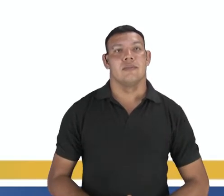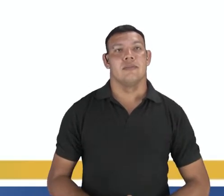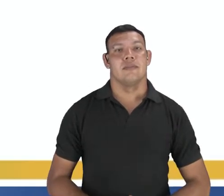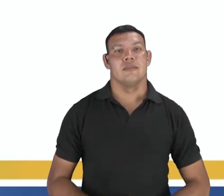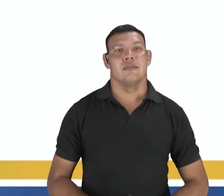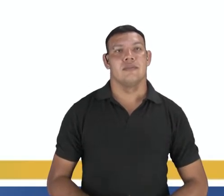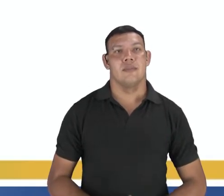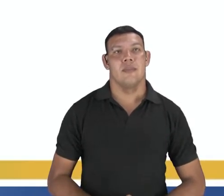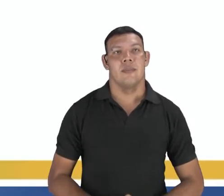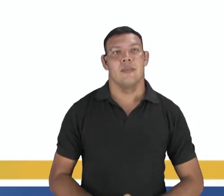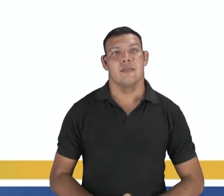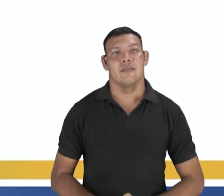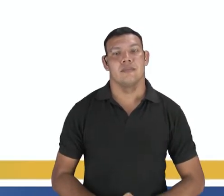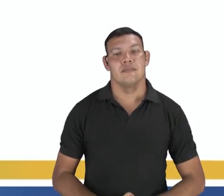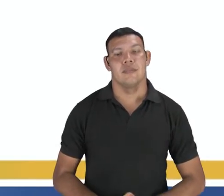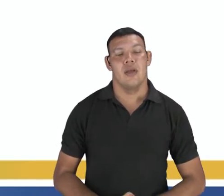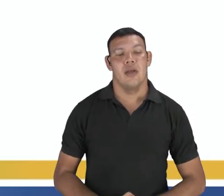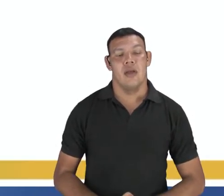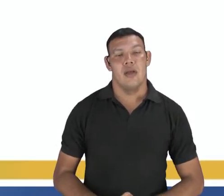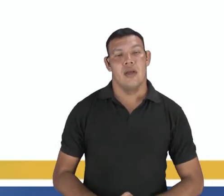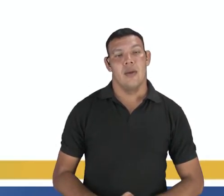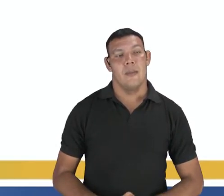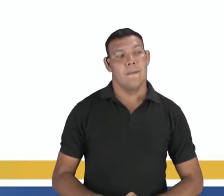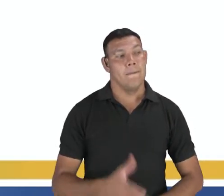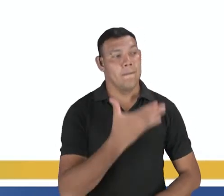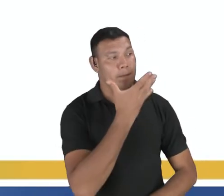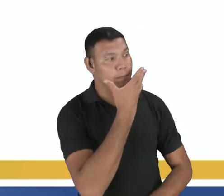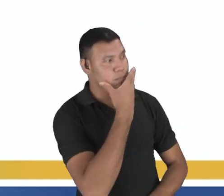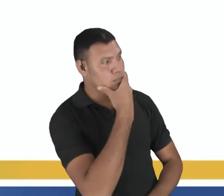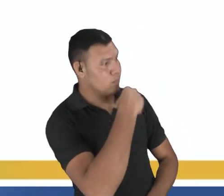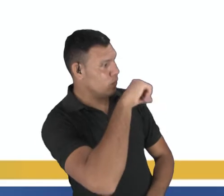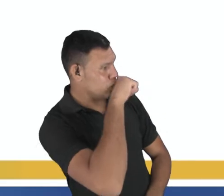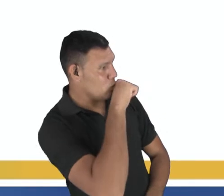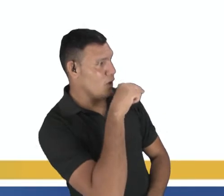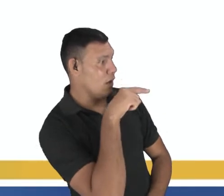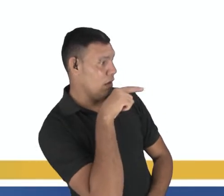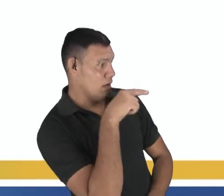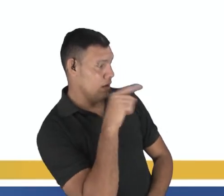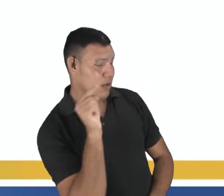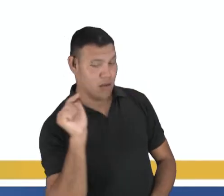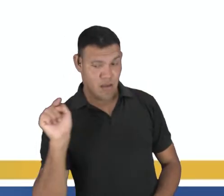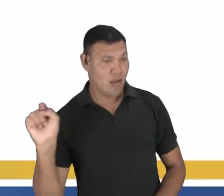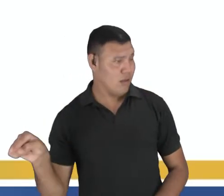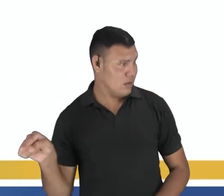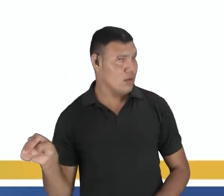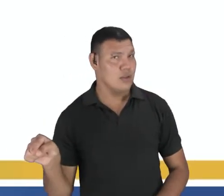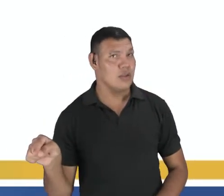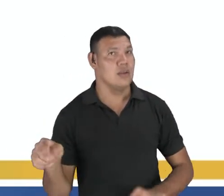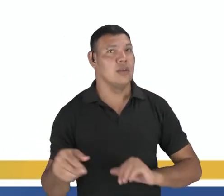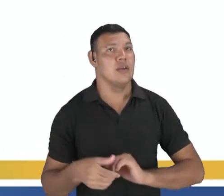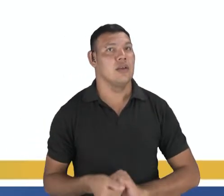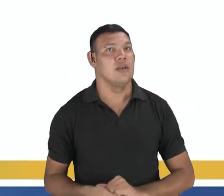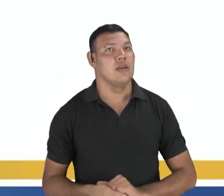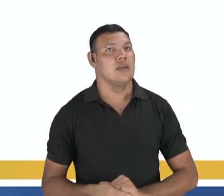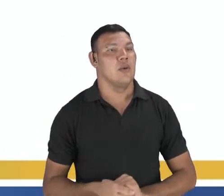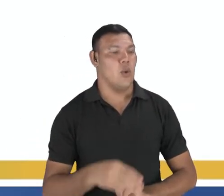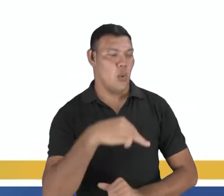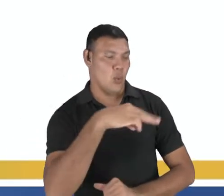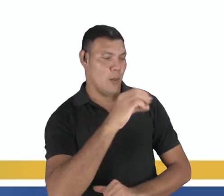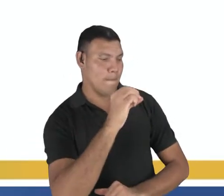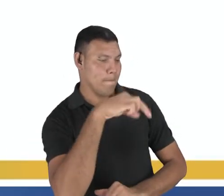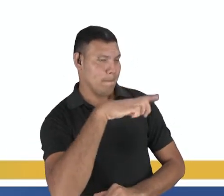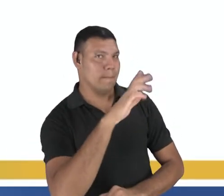Pai, este é o Mongo, ele faz teatro. Aí o pai pergunta, Shakespeare? Aí o Mongo diz, não, obrigado, mais um